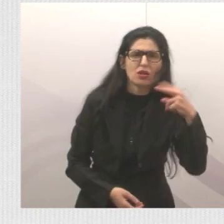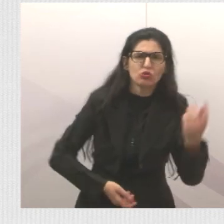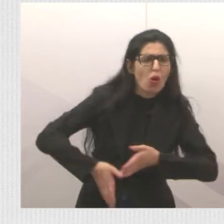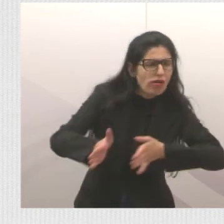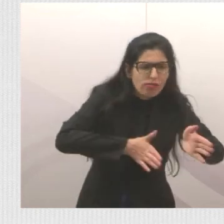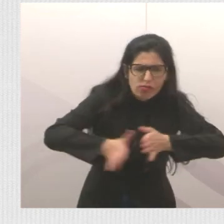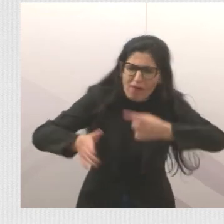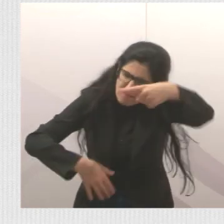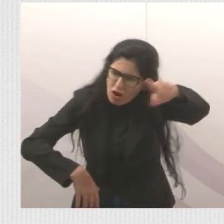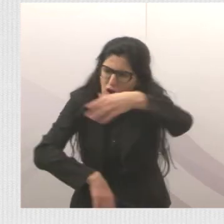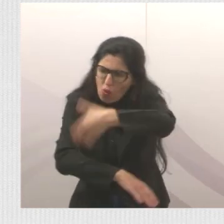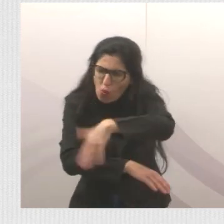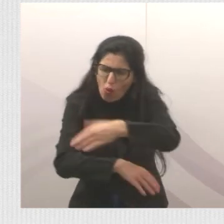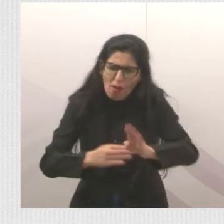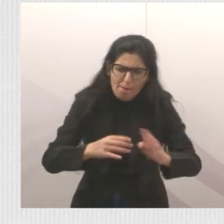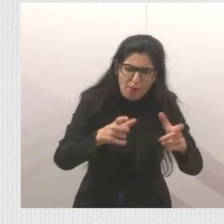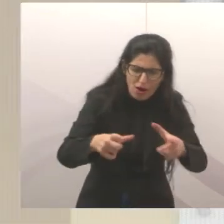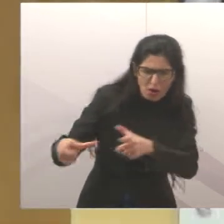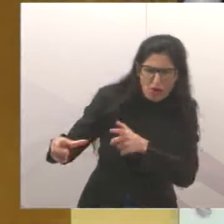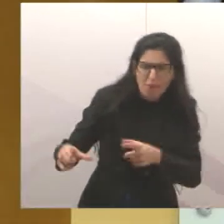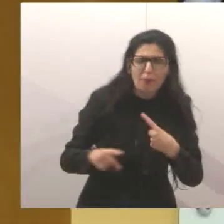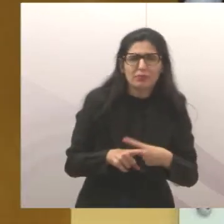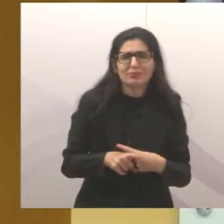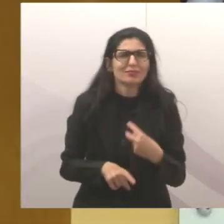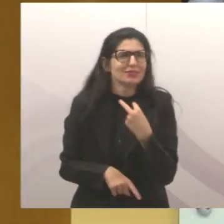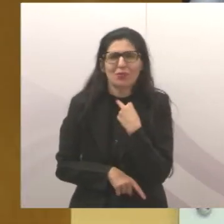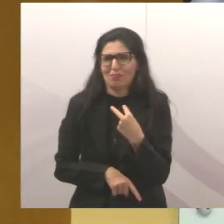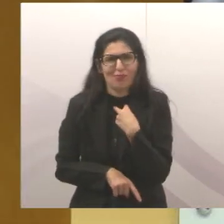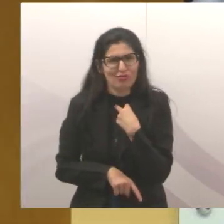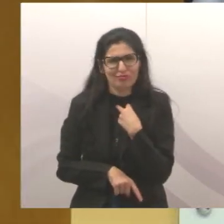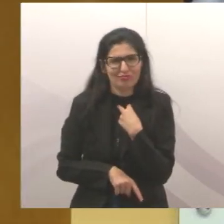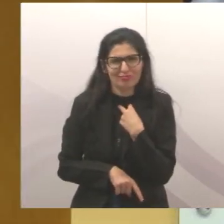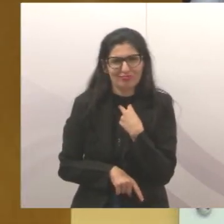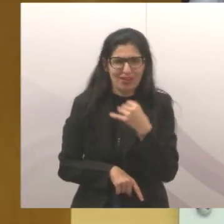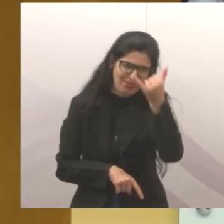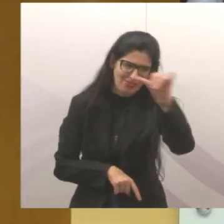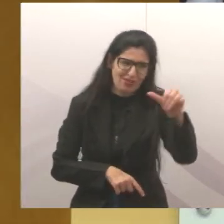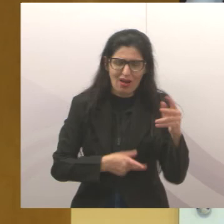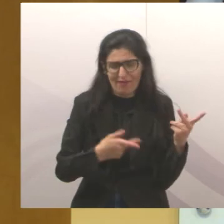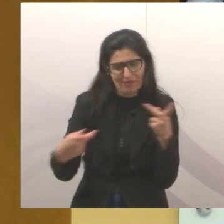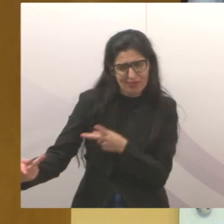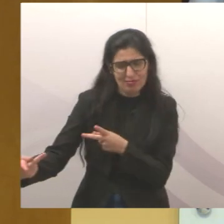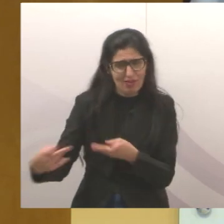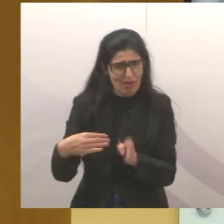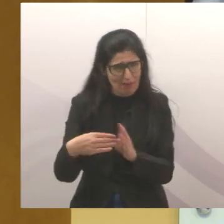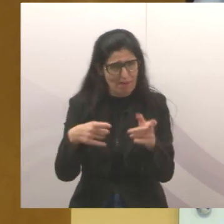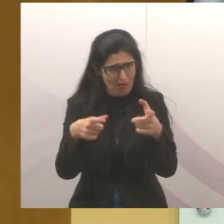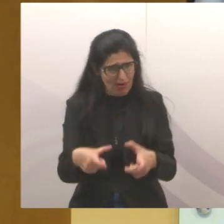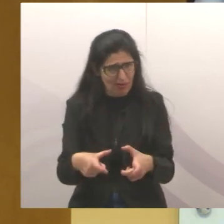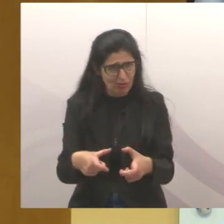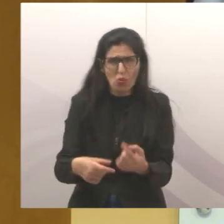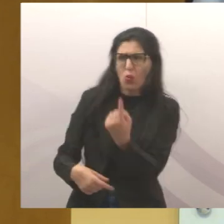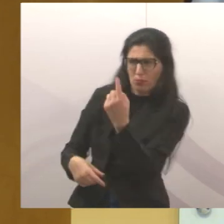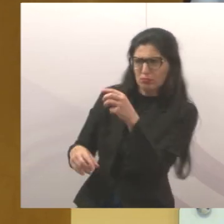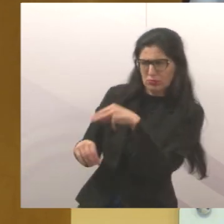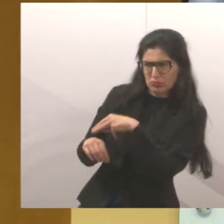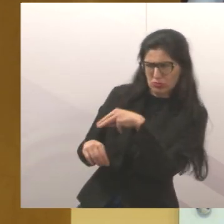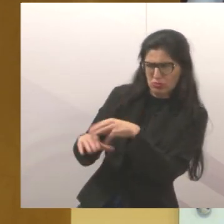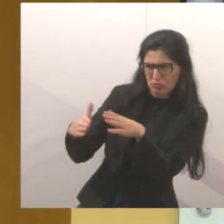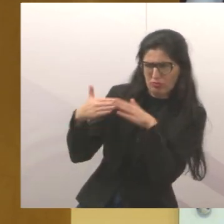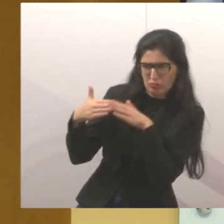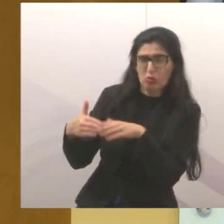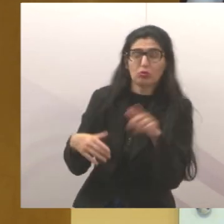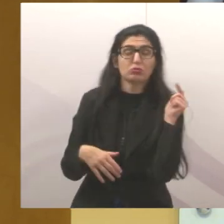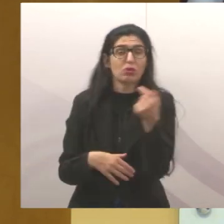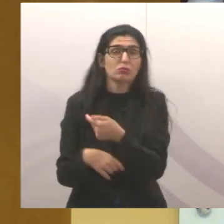Porque nós não podemos deixar de ir no bairro. Não podemos deixar, só um minutinho, e a gente tem